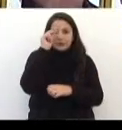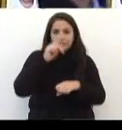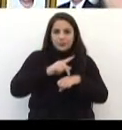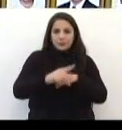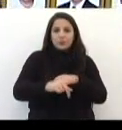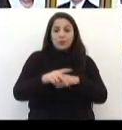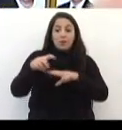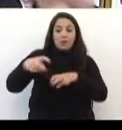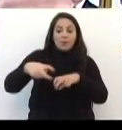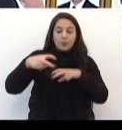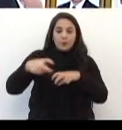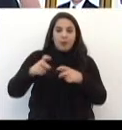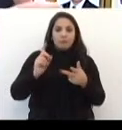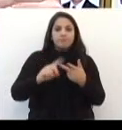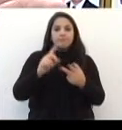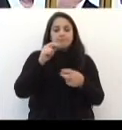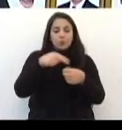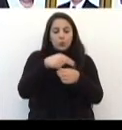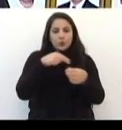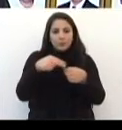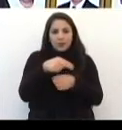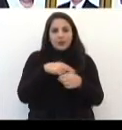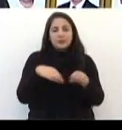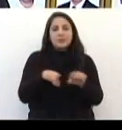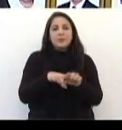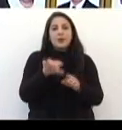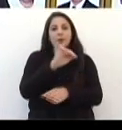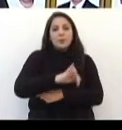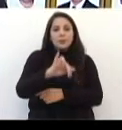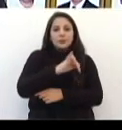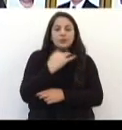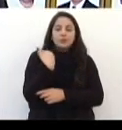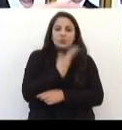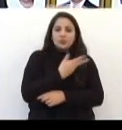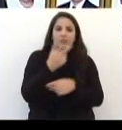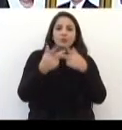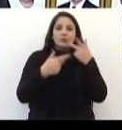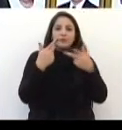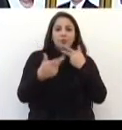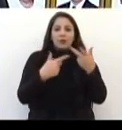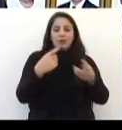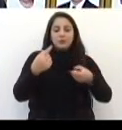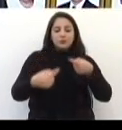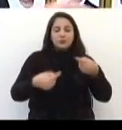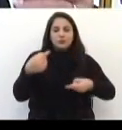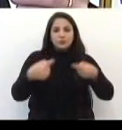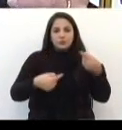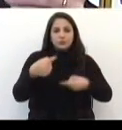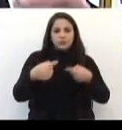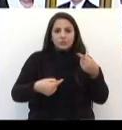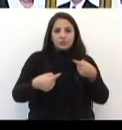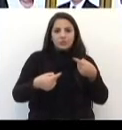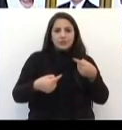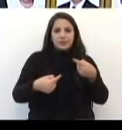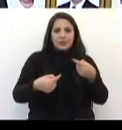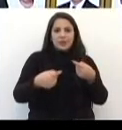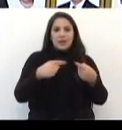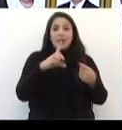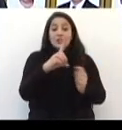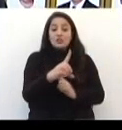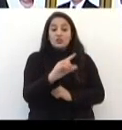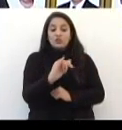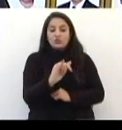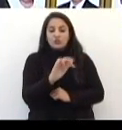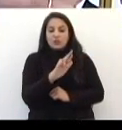Fundo, tanto na área rural como na área urbana. Eu acho que é esse o debate importante que nós temos, que é discutir realmente as diretrizes